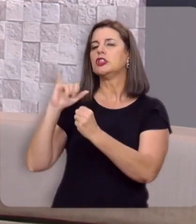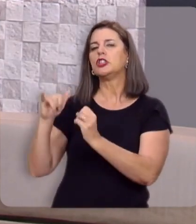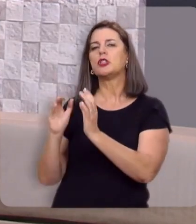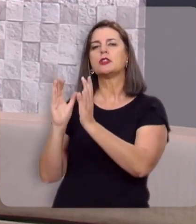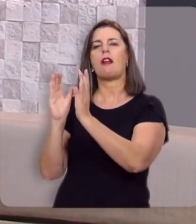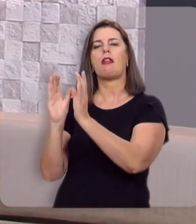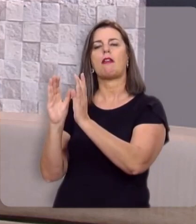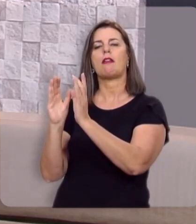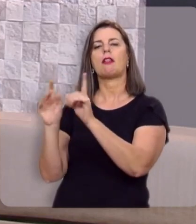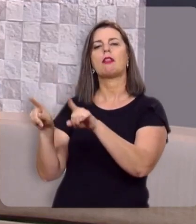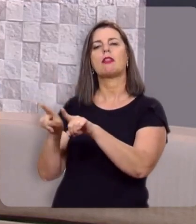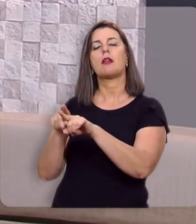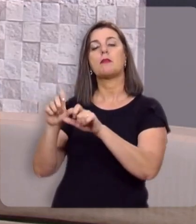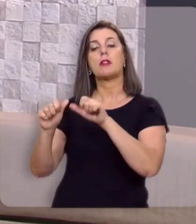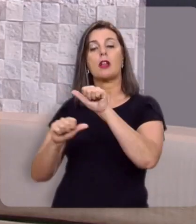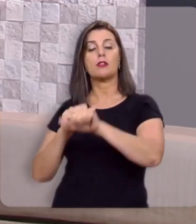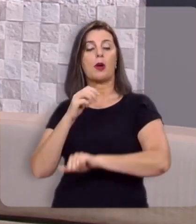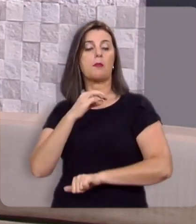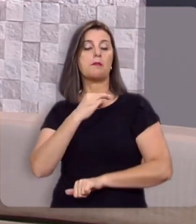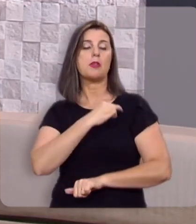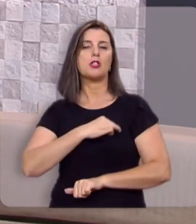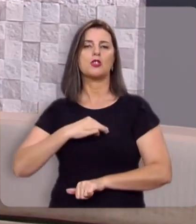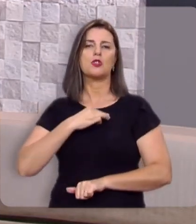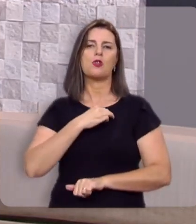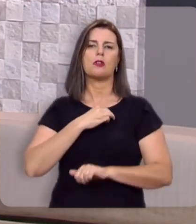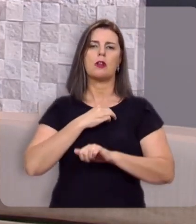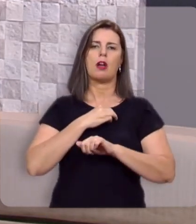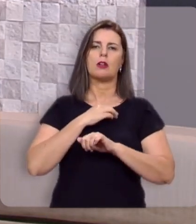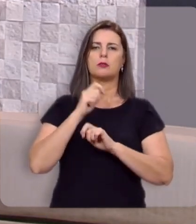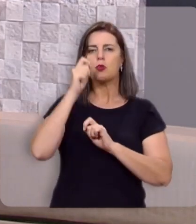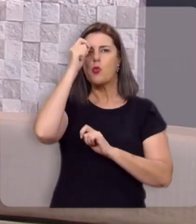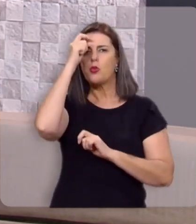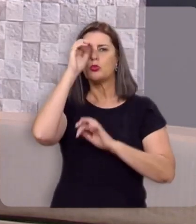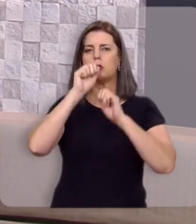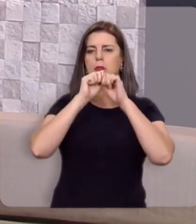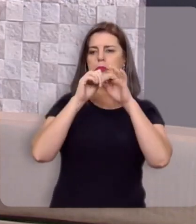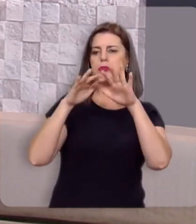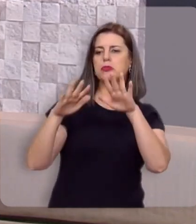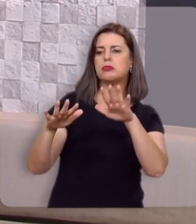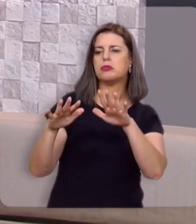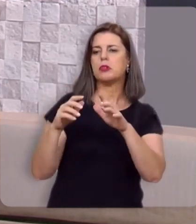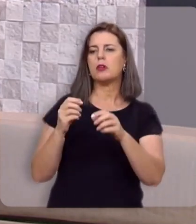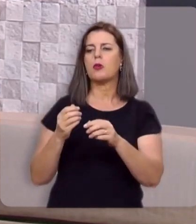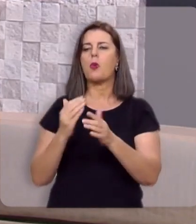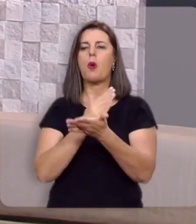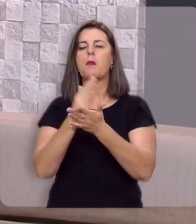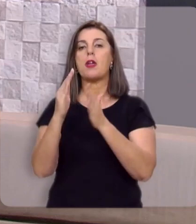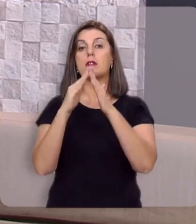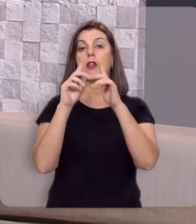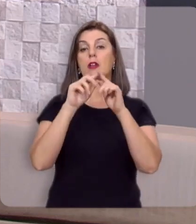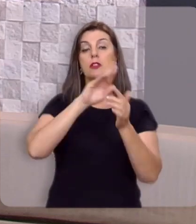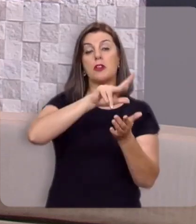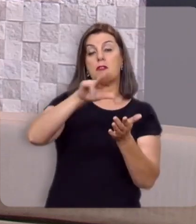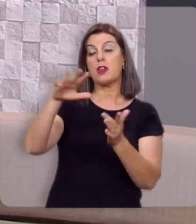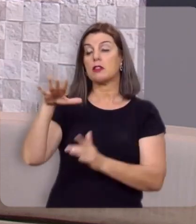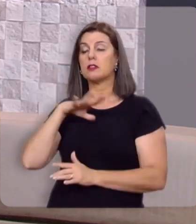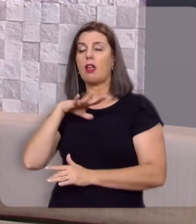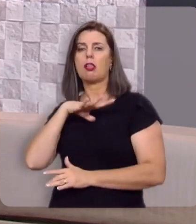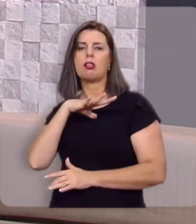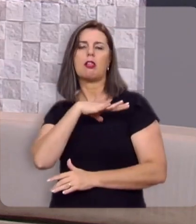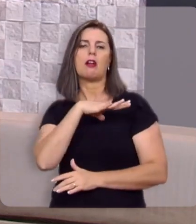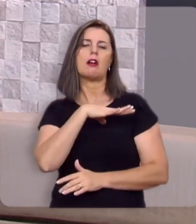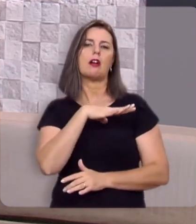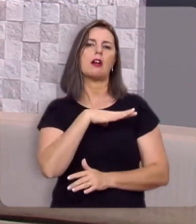vai tornar-se o missionário transcultural, plantando igrejas nas mais diversas províncias